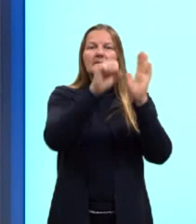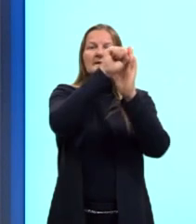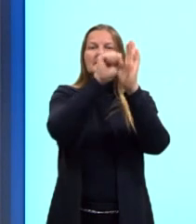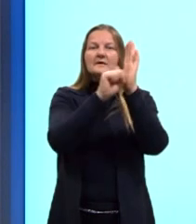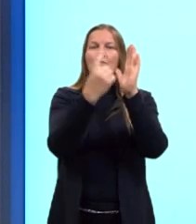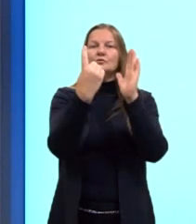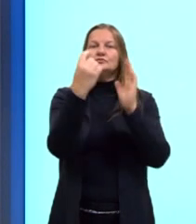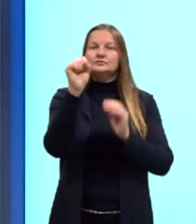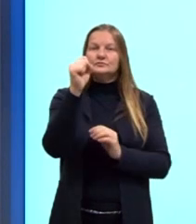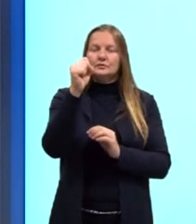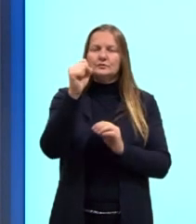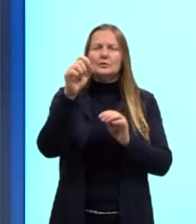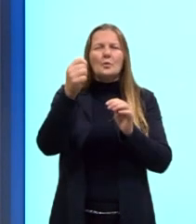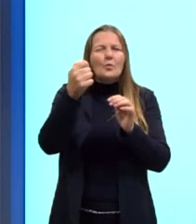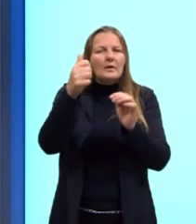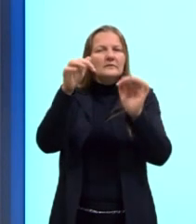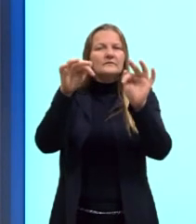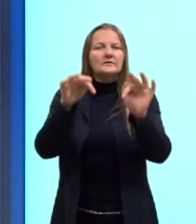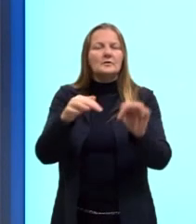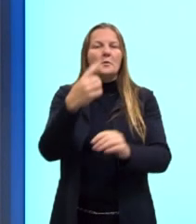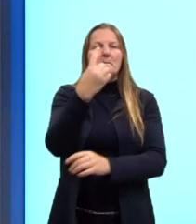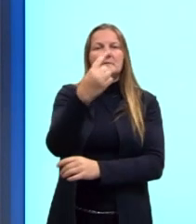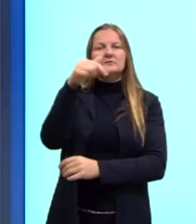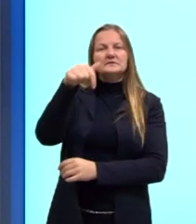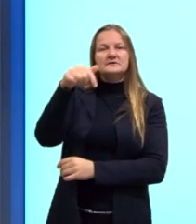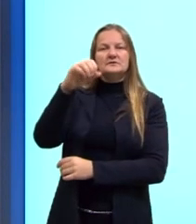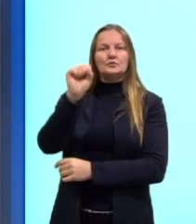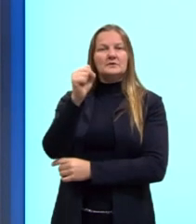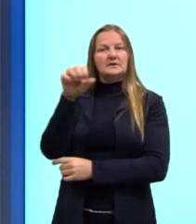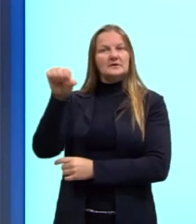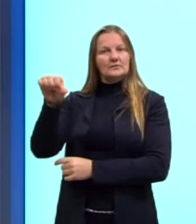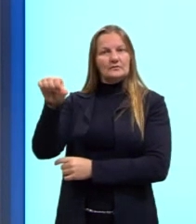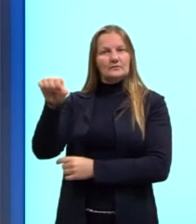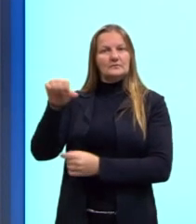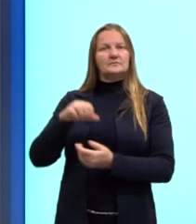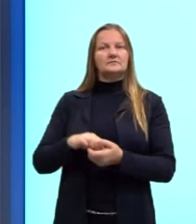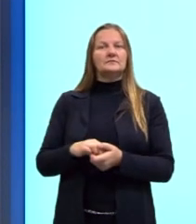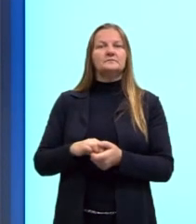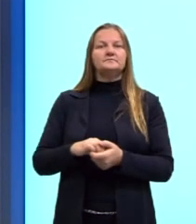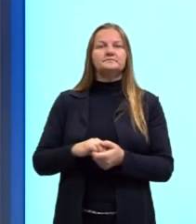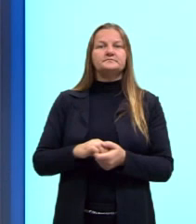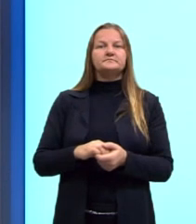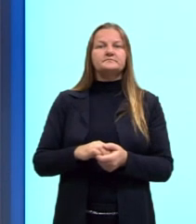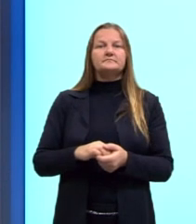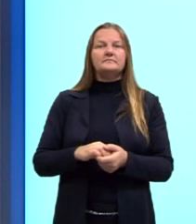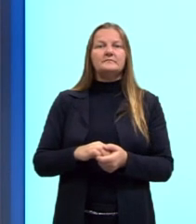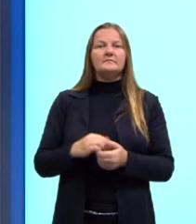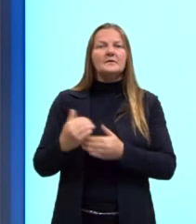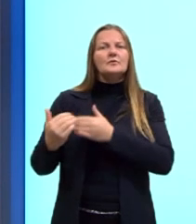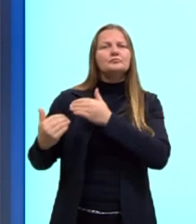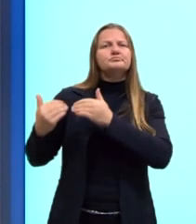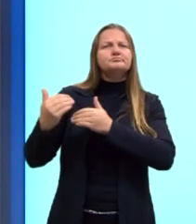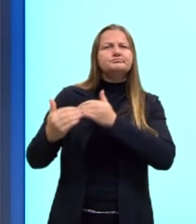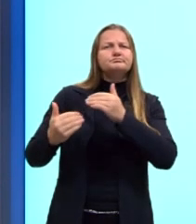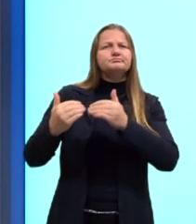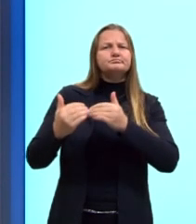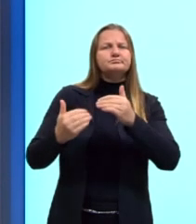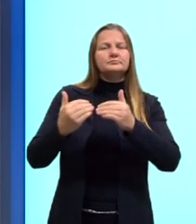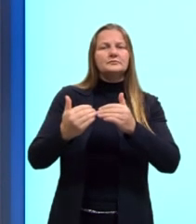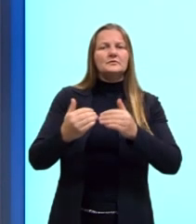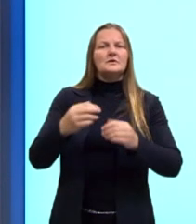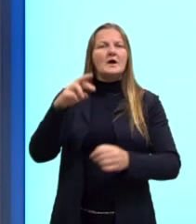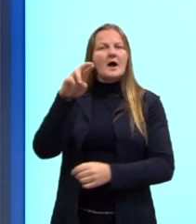XVIII. Ela inicia em 1789. E ela foi uma transformação muito